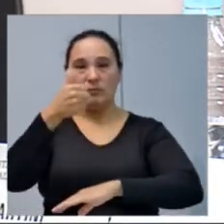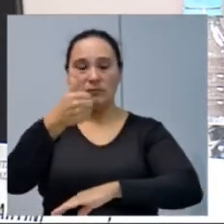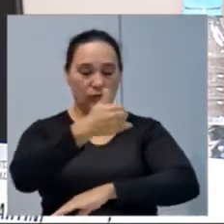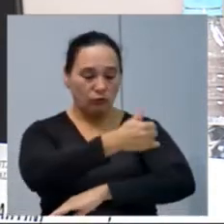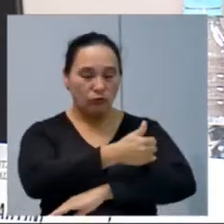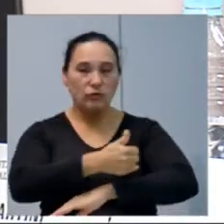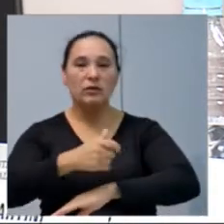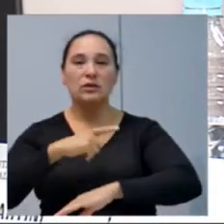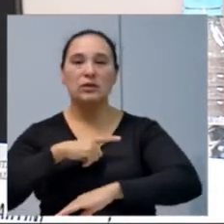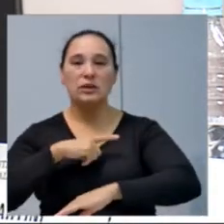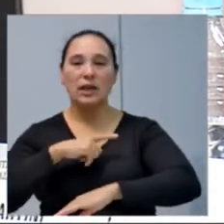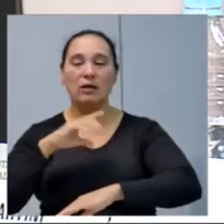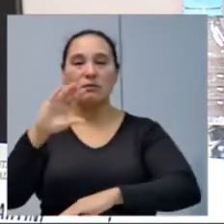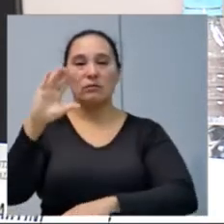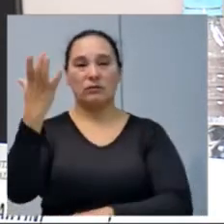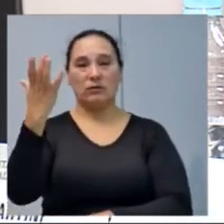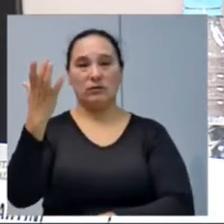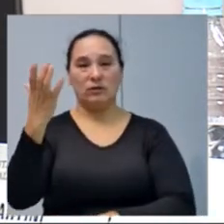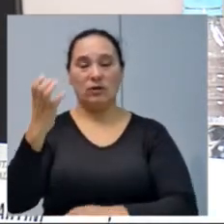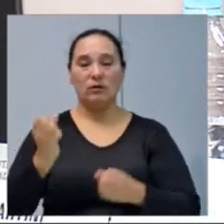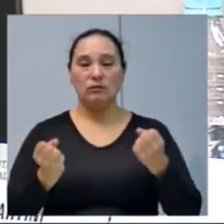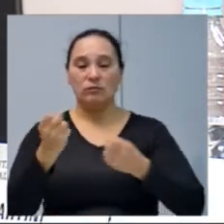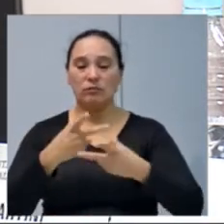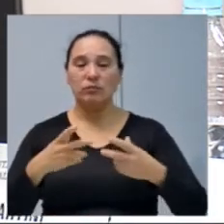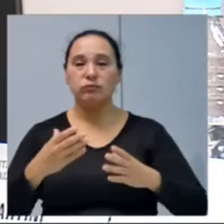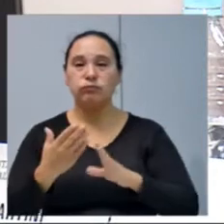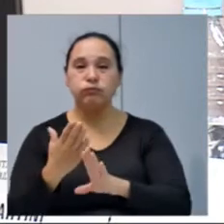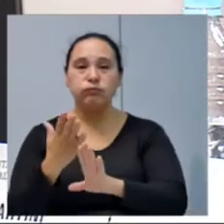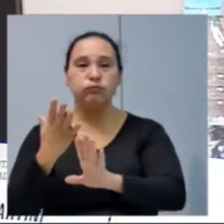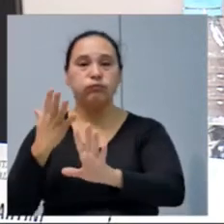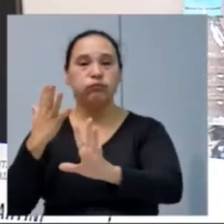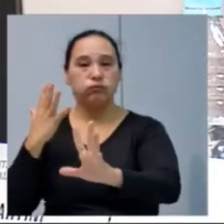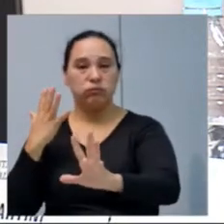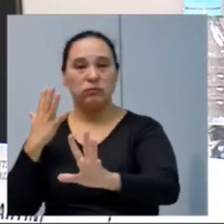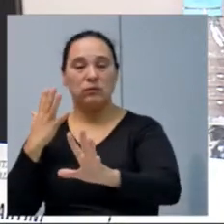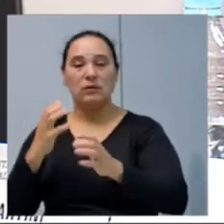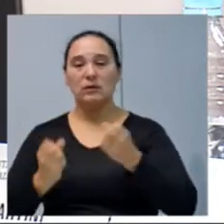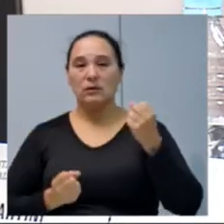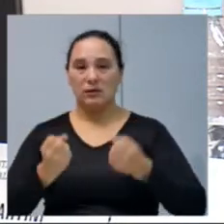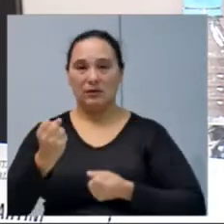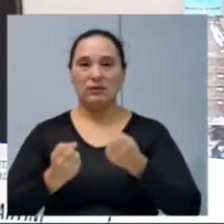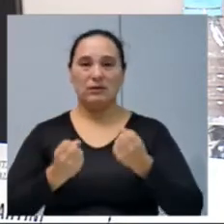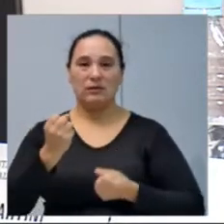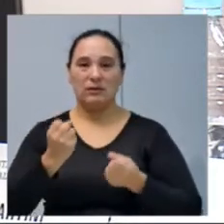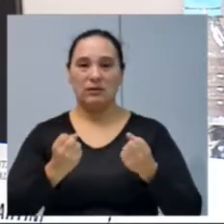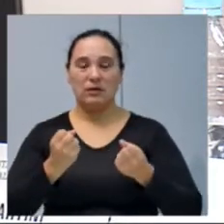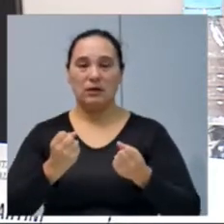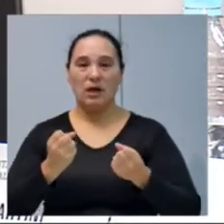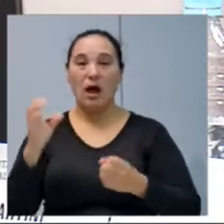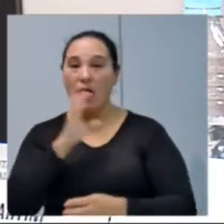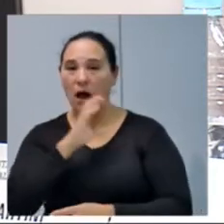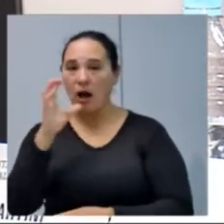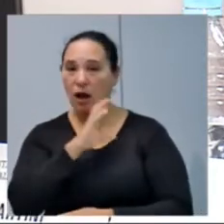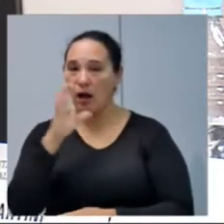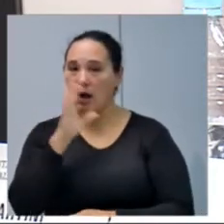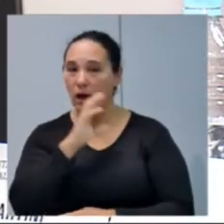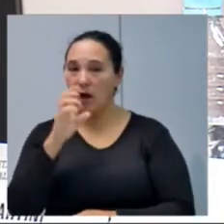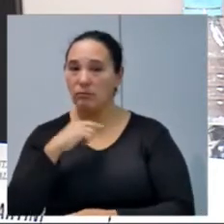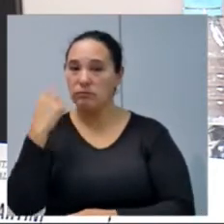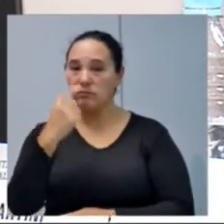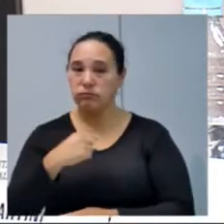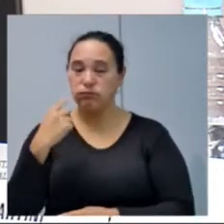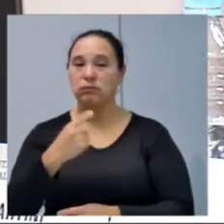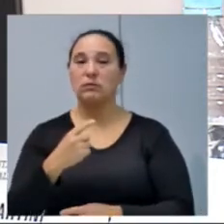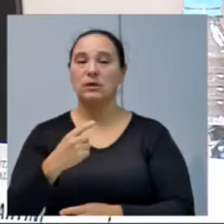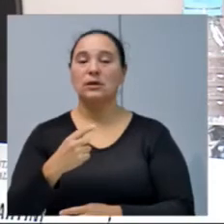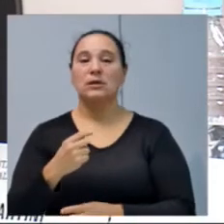e tem aí ocorrido um trânsito muito grande, inclusive veículos que andam em alta velocidade nesta rua.